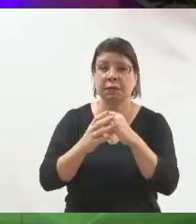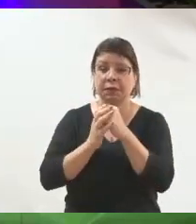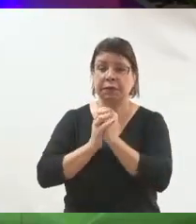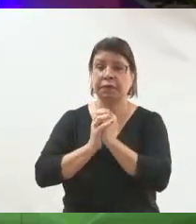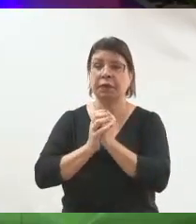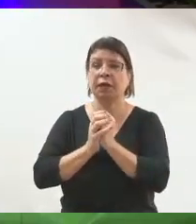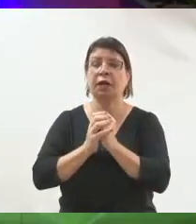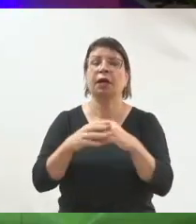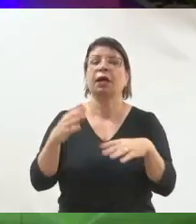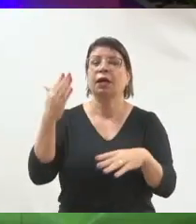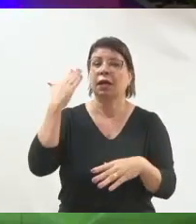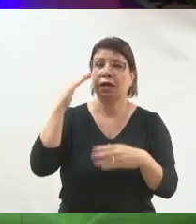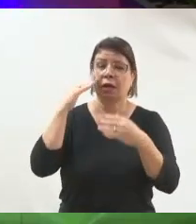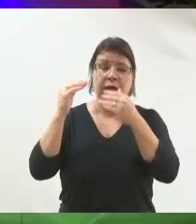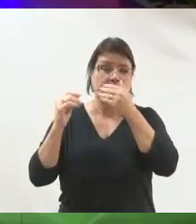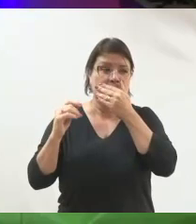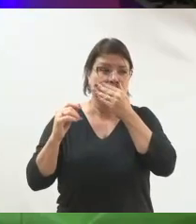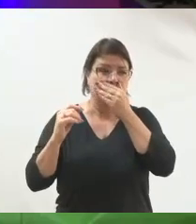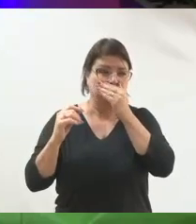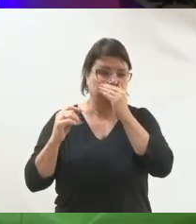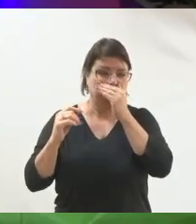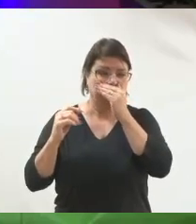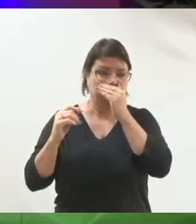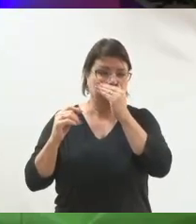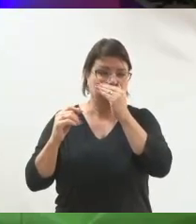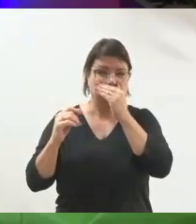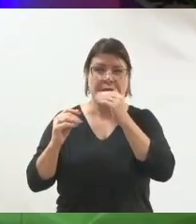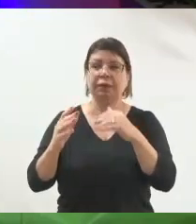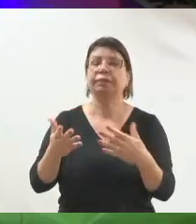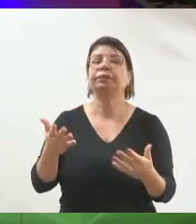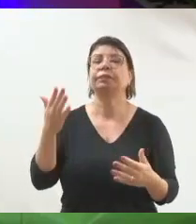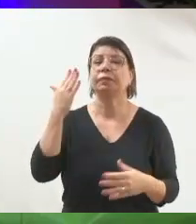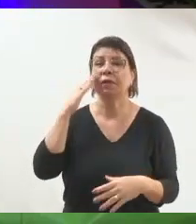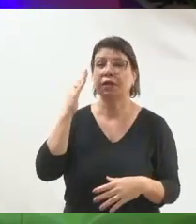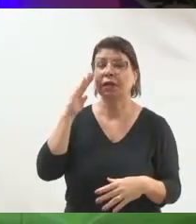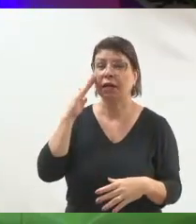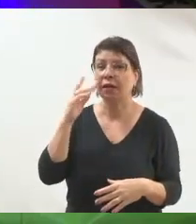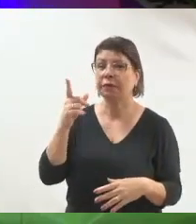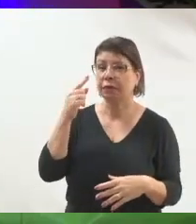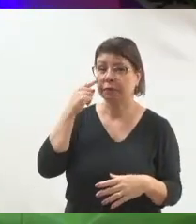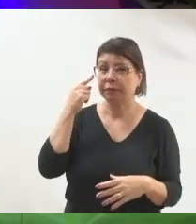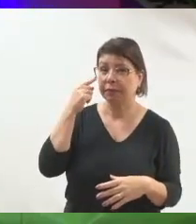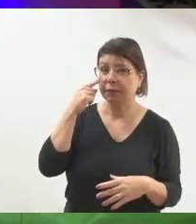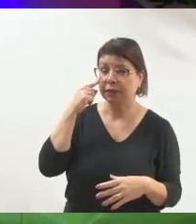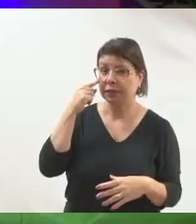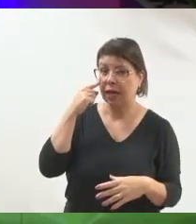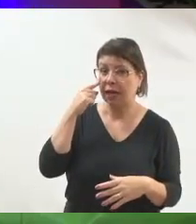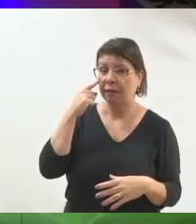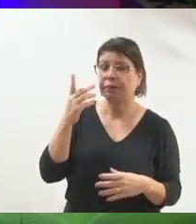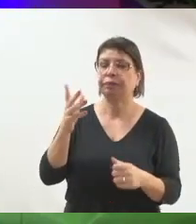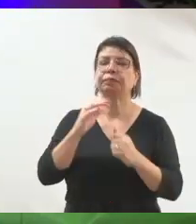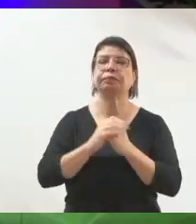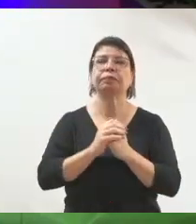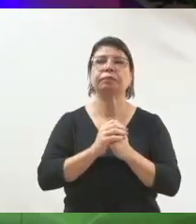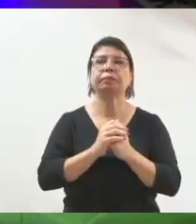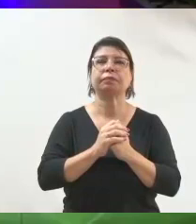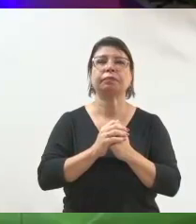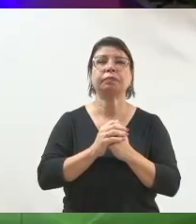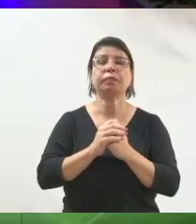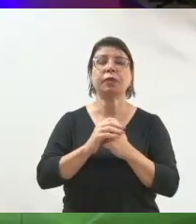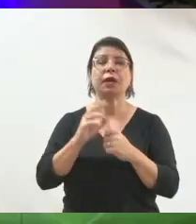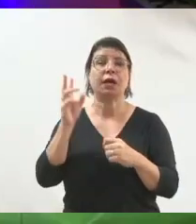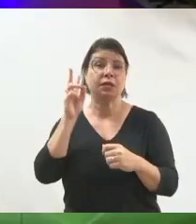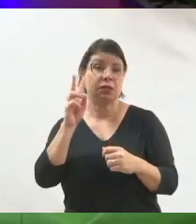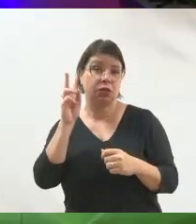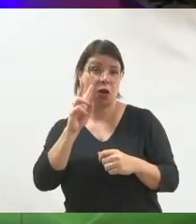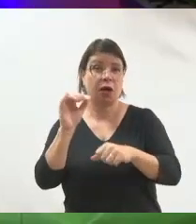naquilo que a gente tem para falar. Se você for pensar bem sobre isso, esse negócio de storytelling ou essa